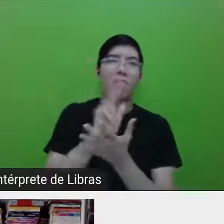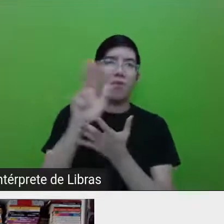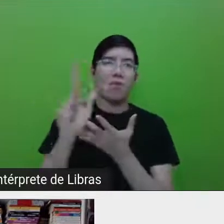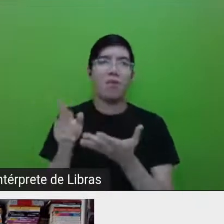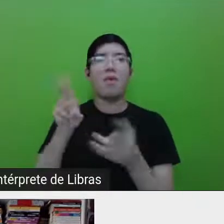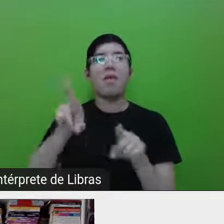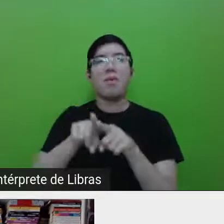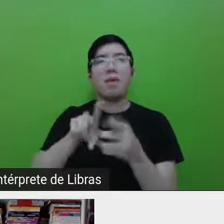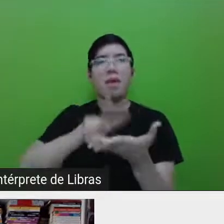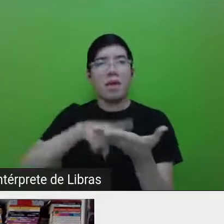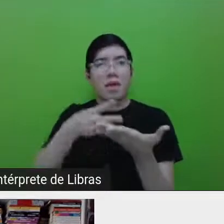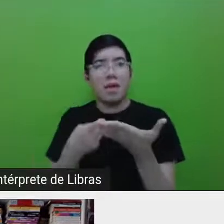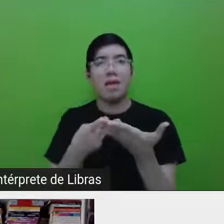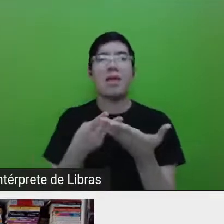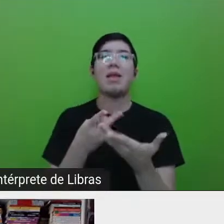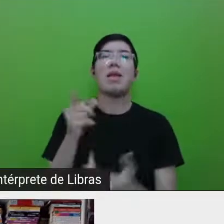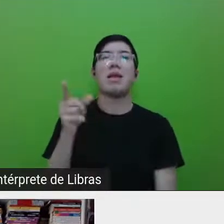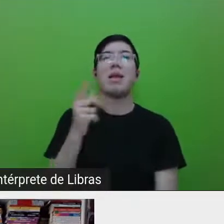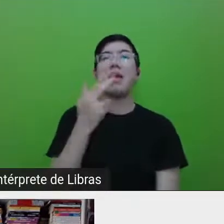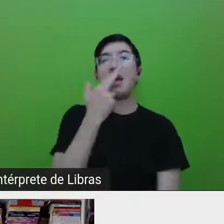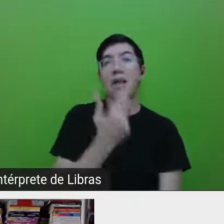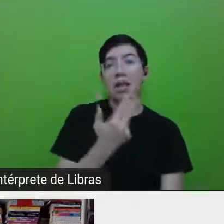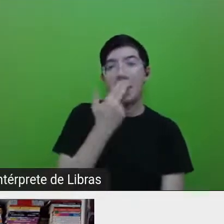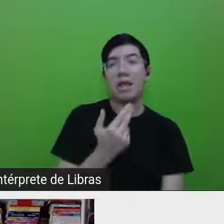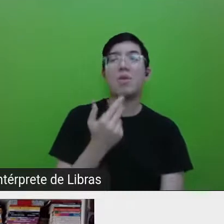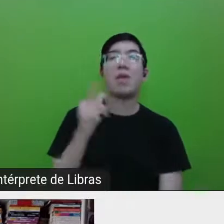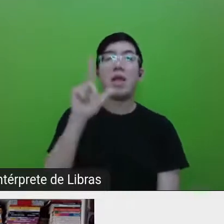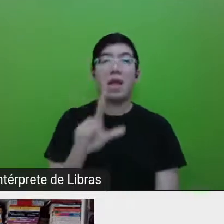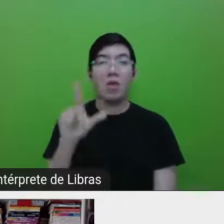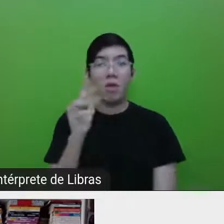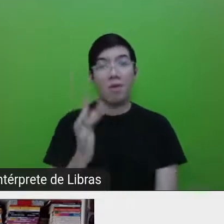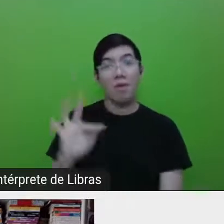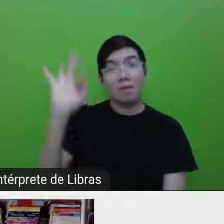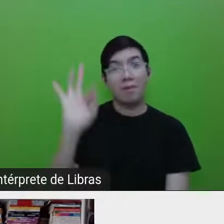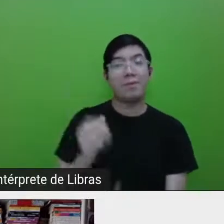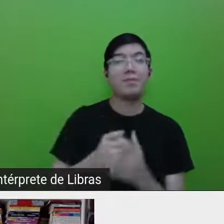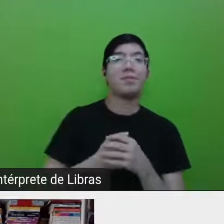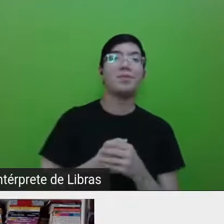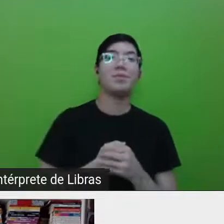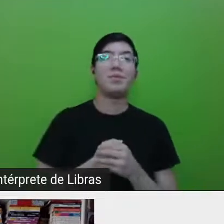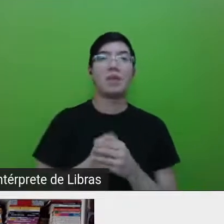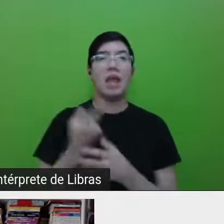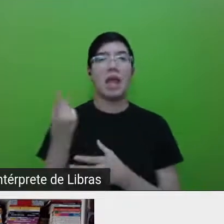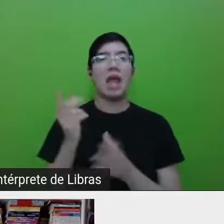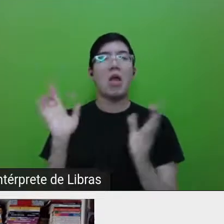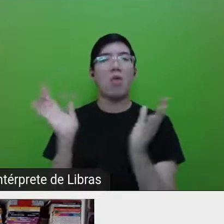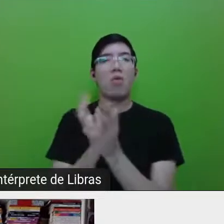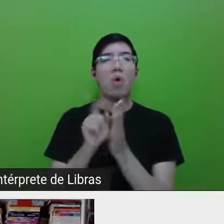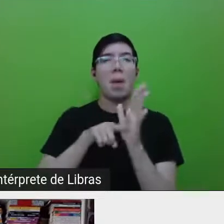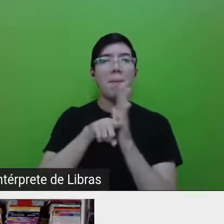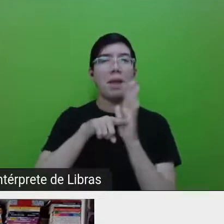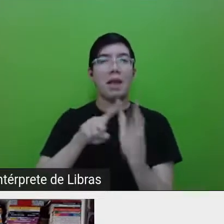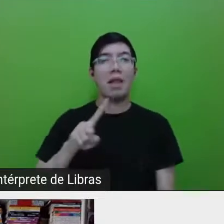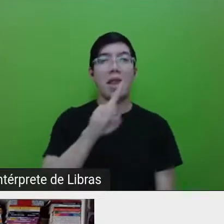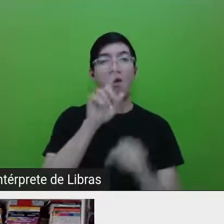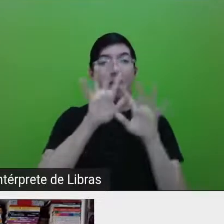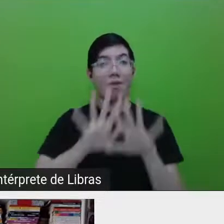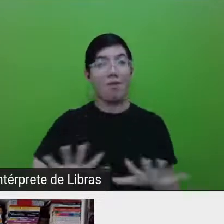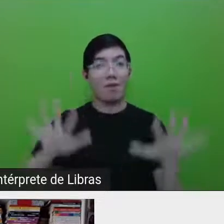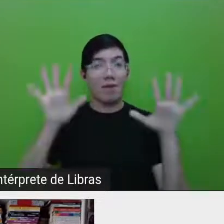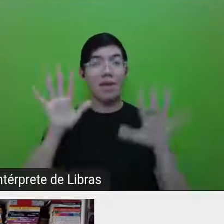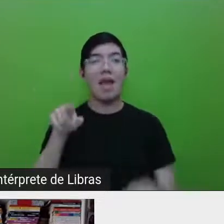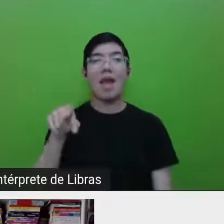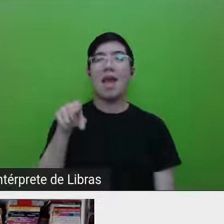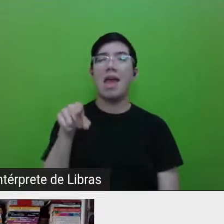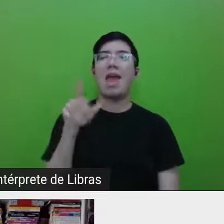e ensino de língua e literatura francesa. Gleida faz parte de alguns grupos de pesquisa da UFC e tem uma fama muito